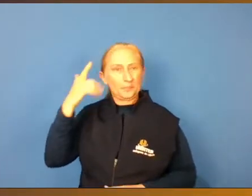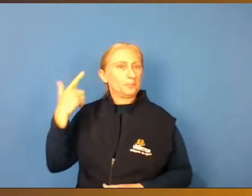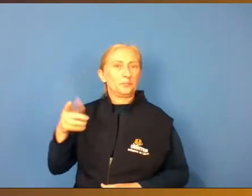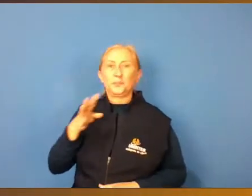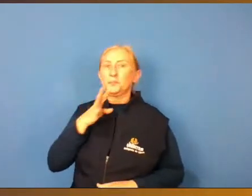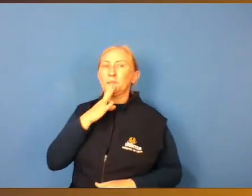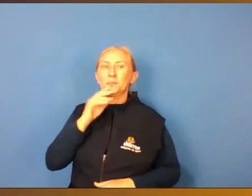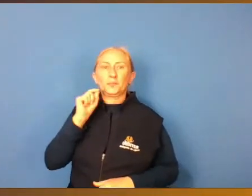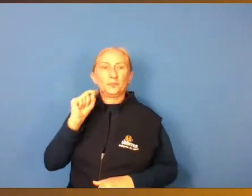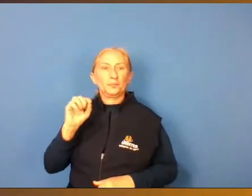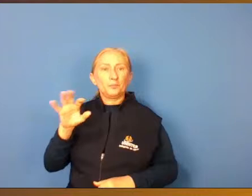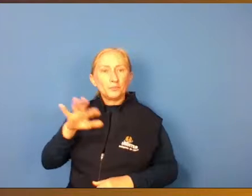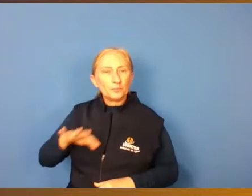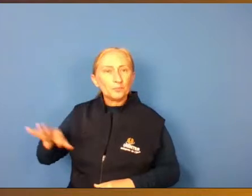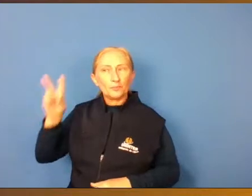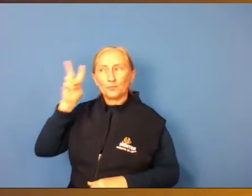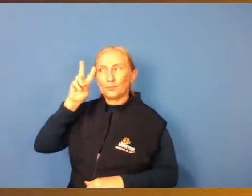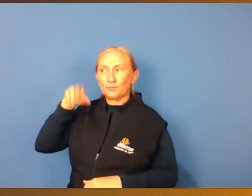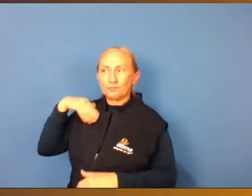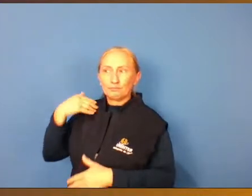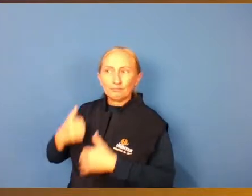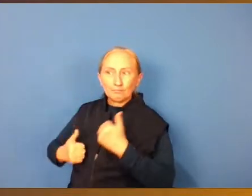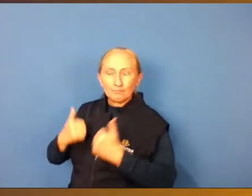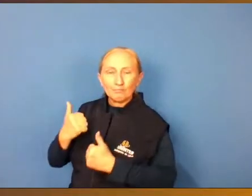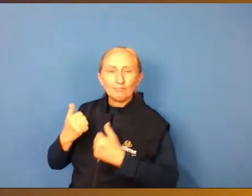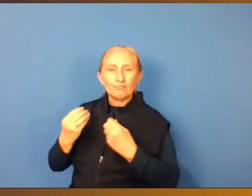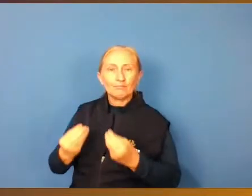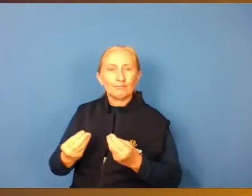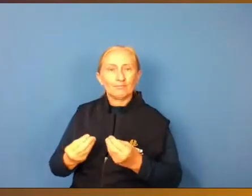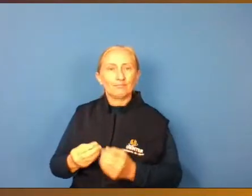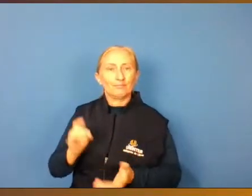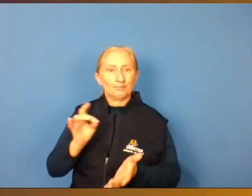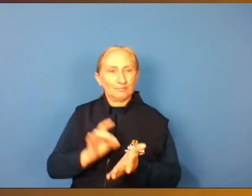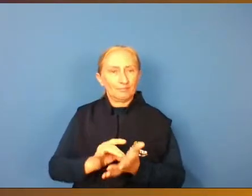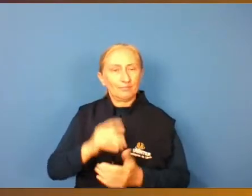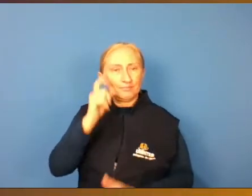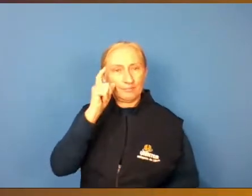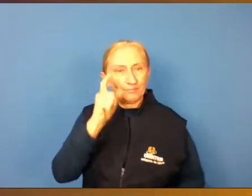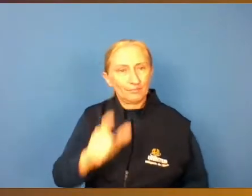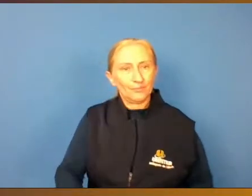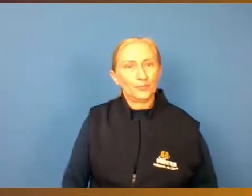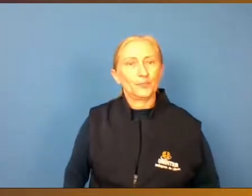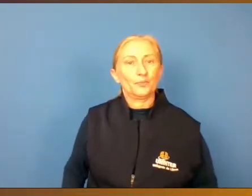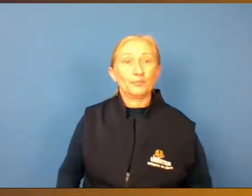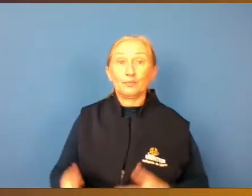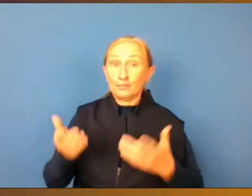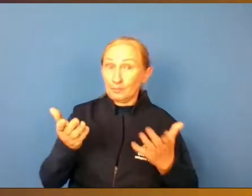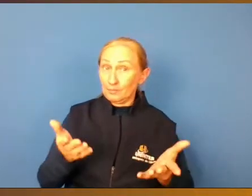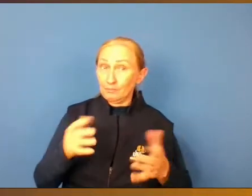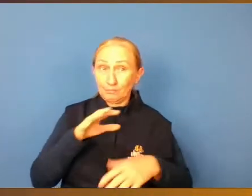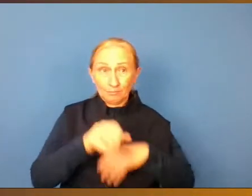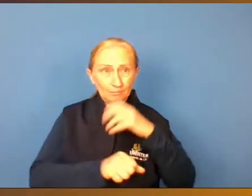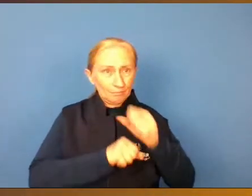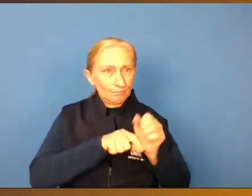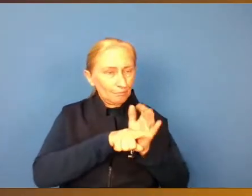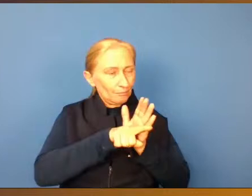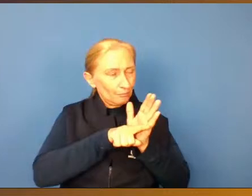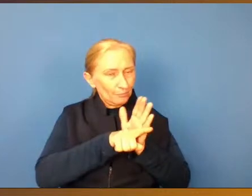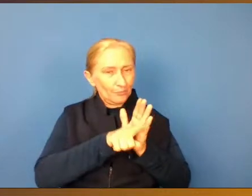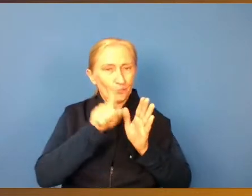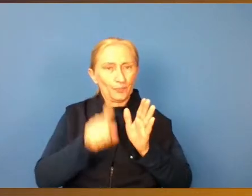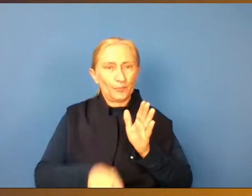conheciam essa parte da história do futebol né que é realmente interessante se vocês buscarem agora